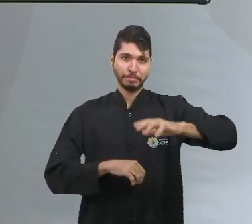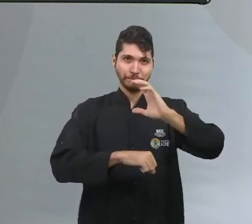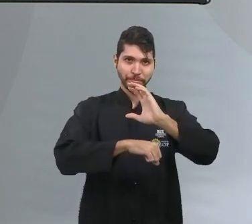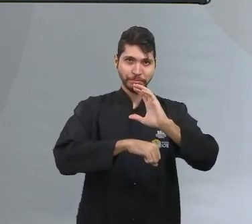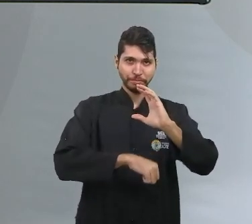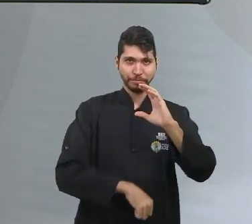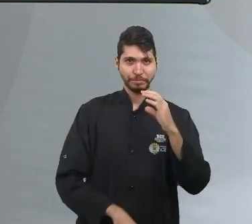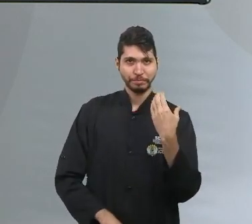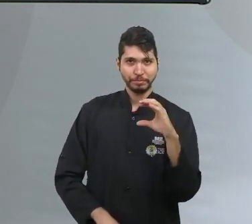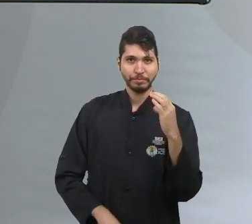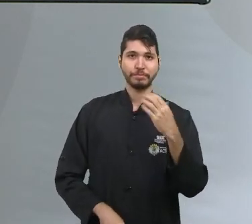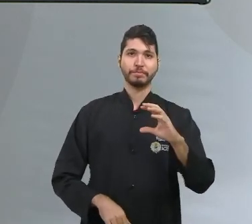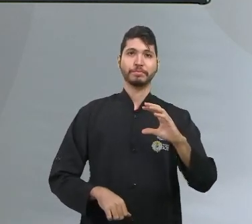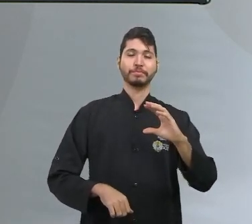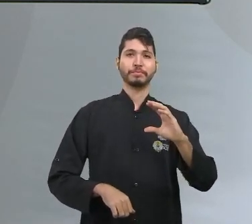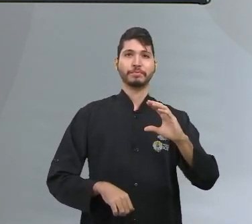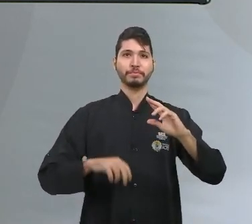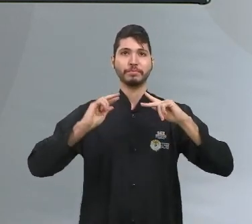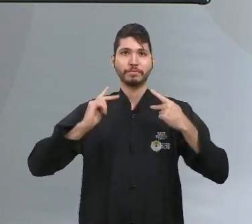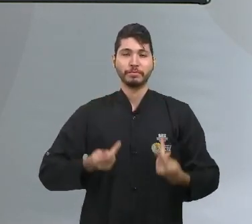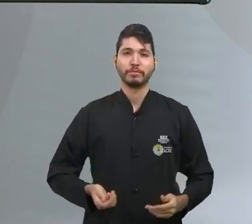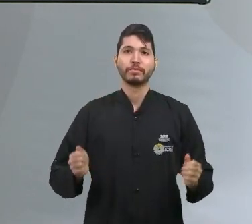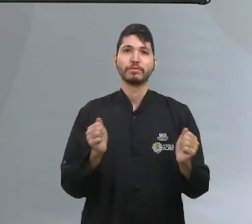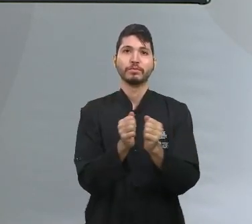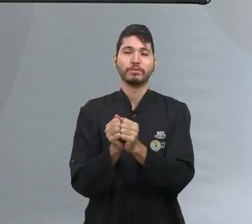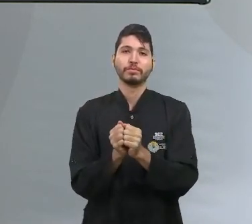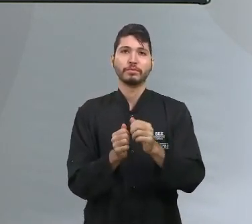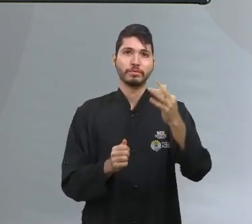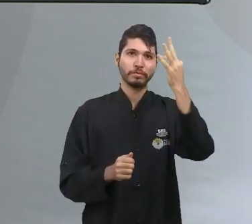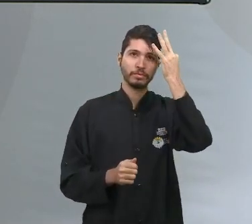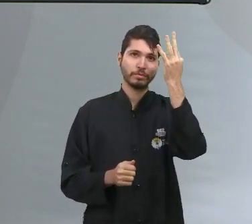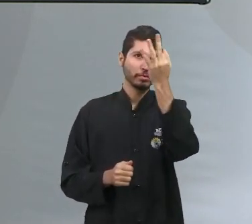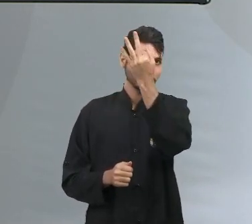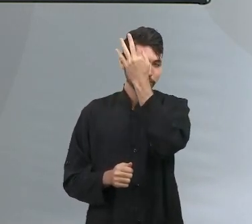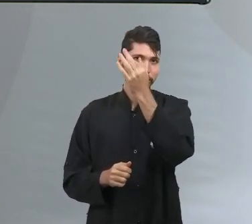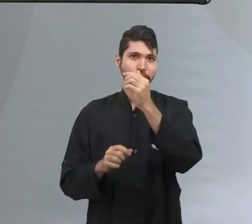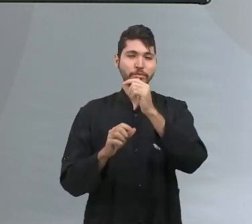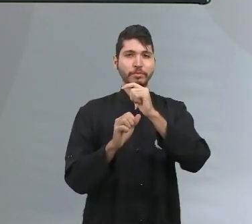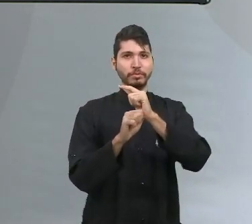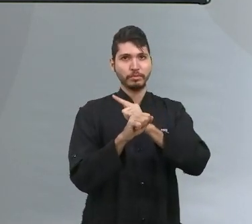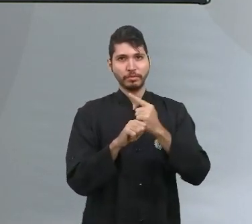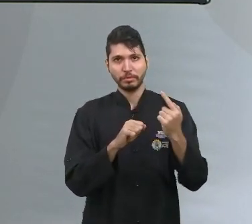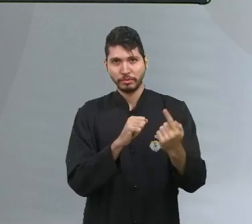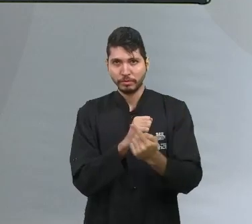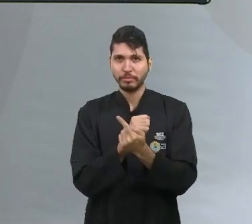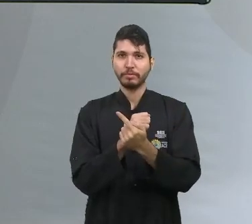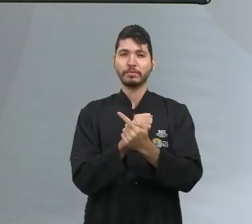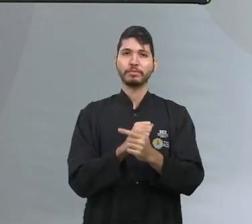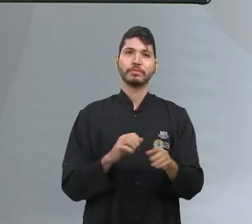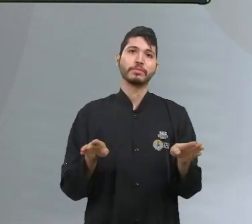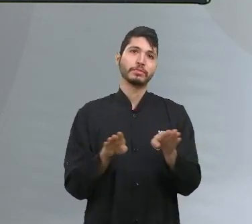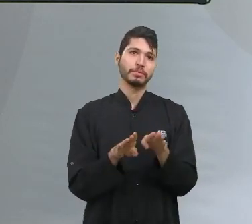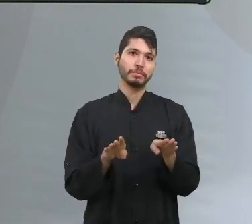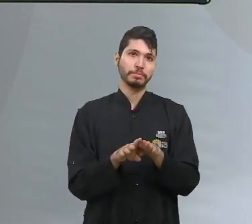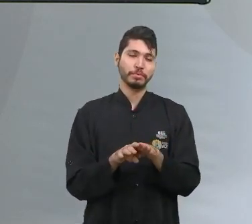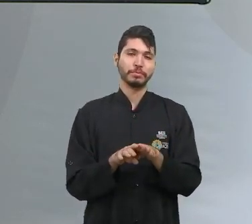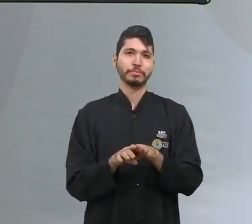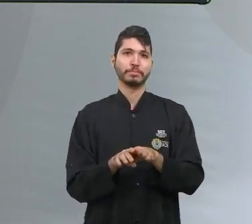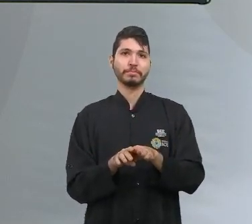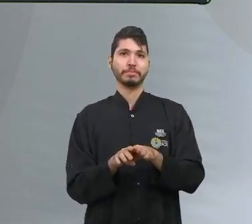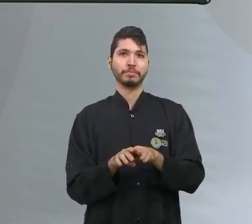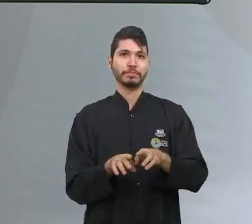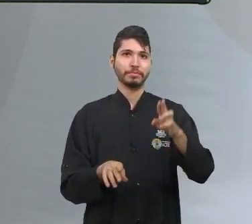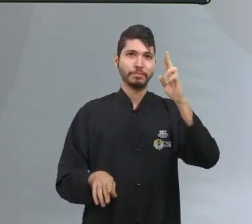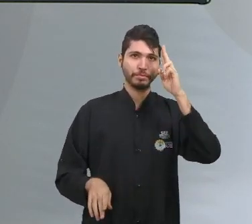junto com a Geografia, com a Filosofia e também com o componente curricular que é História. E eu estou